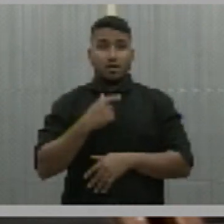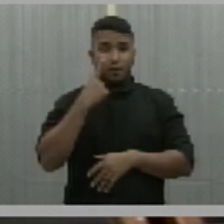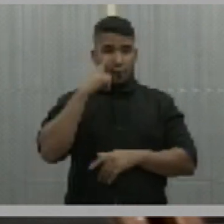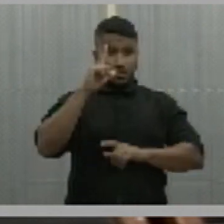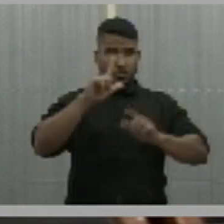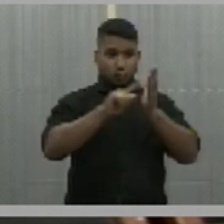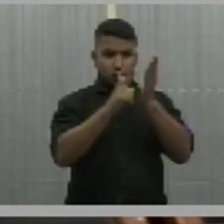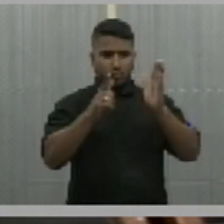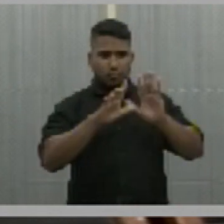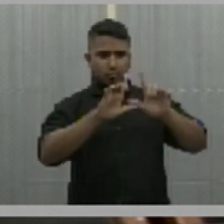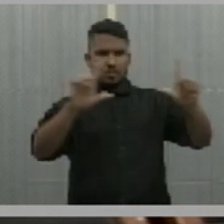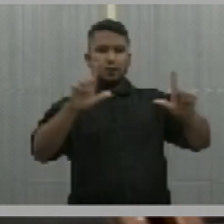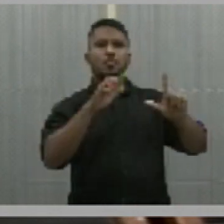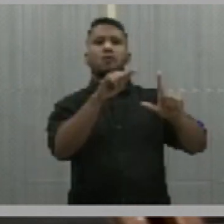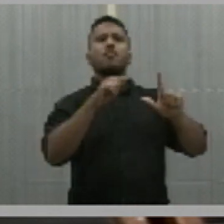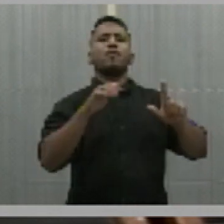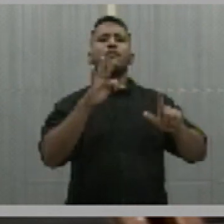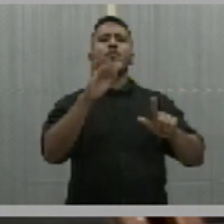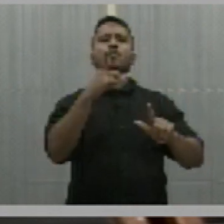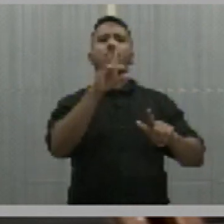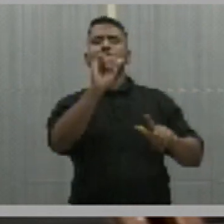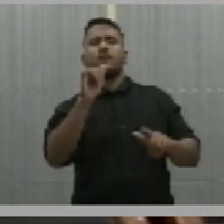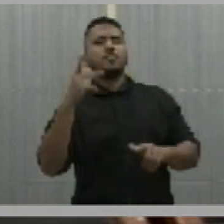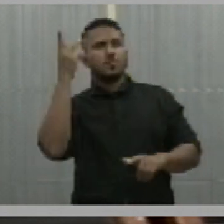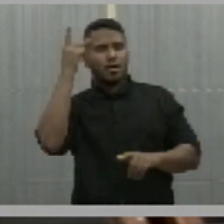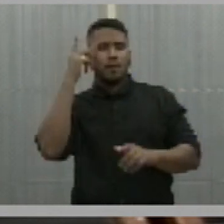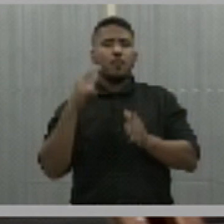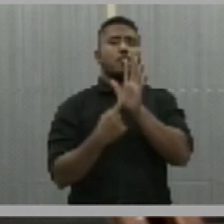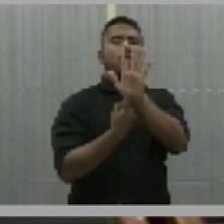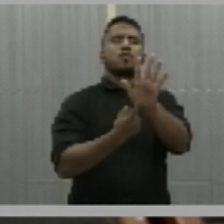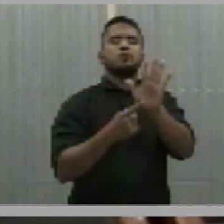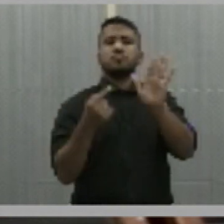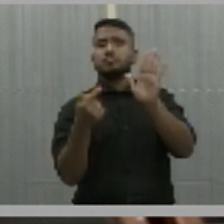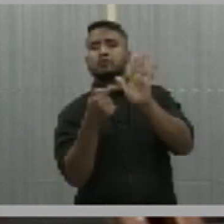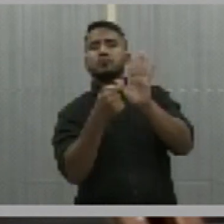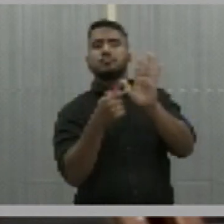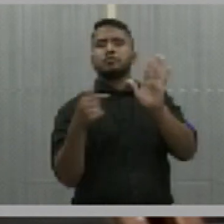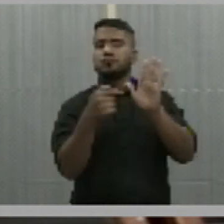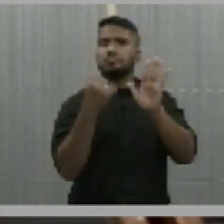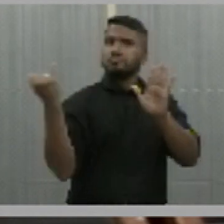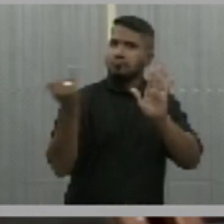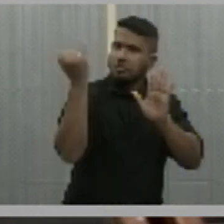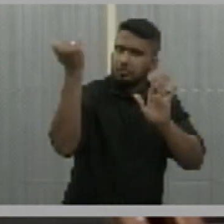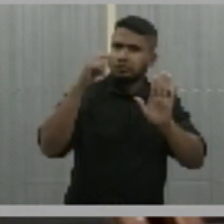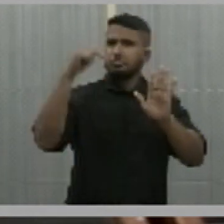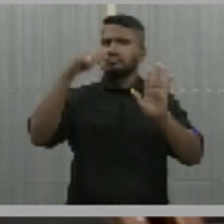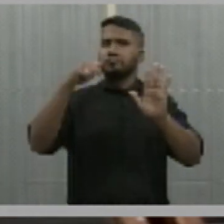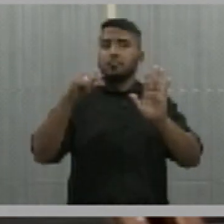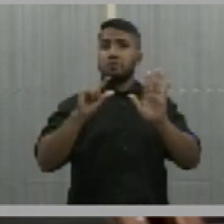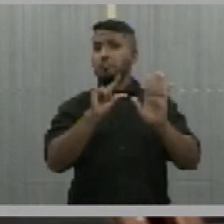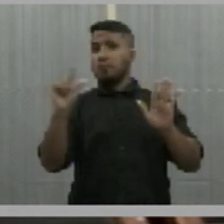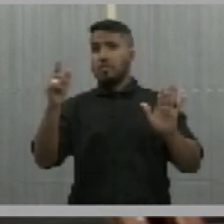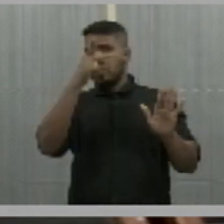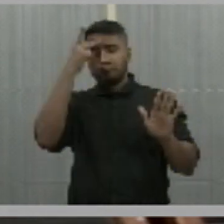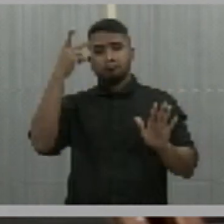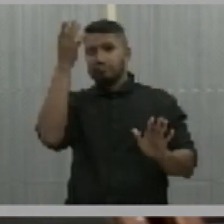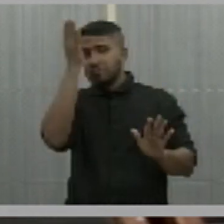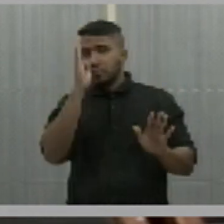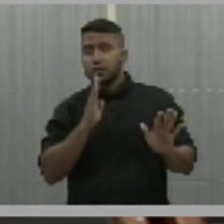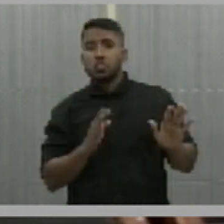Paulo e aí lá estava um artigo exatamente destacando isso e que pouca gente no Brasil